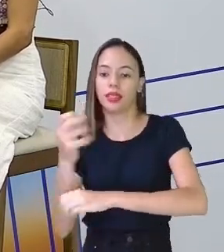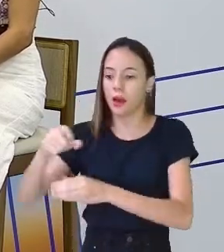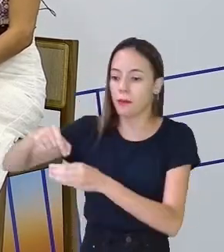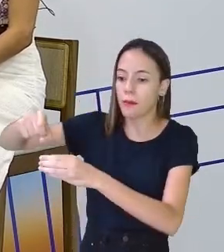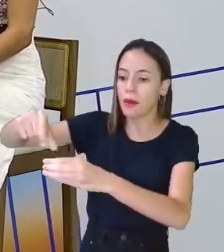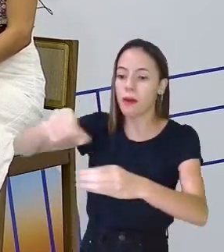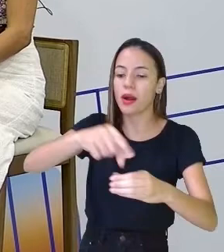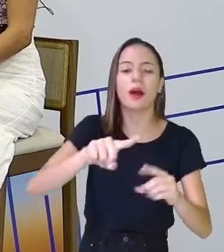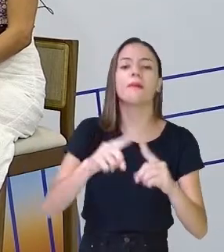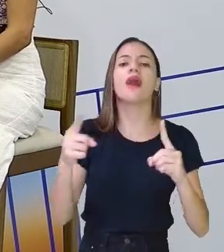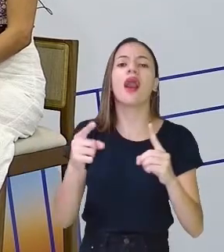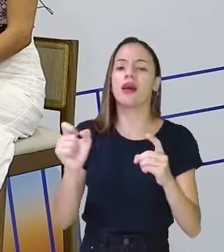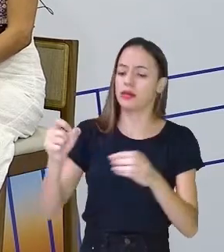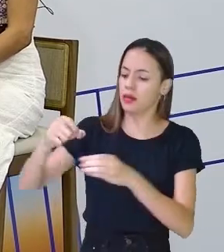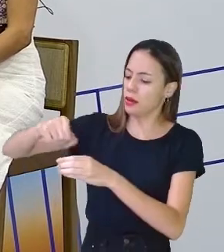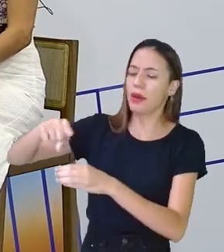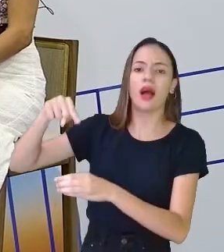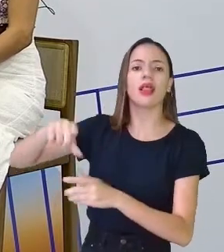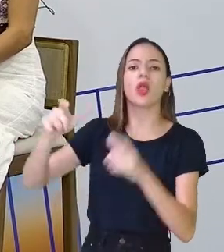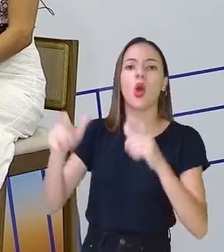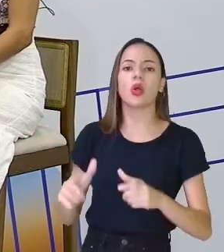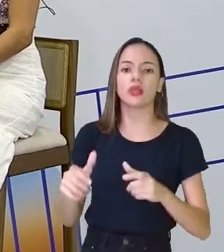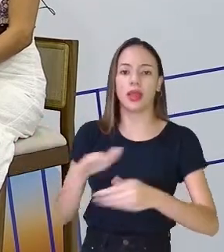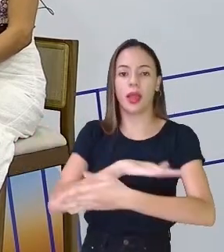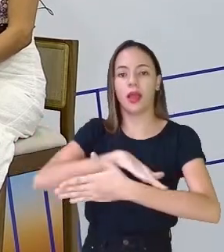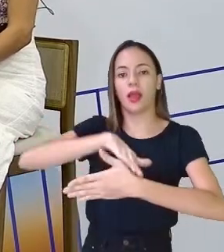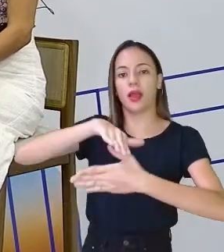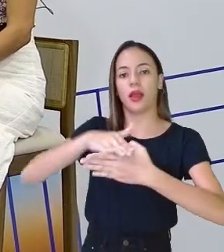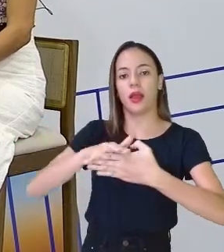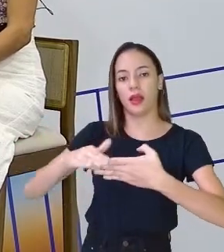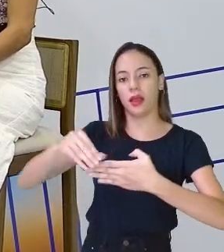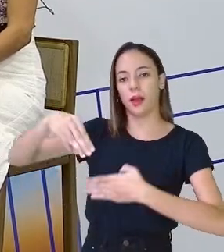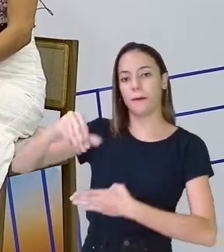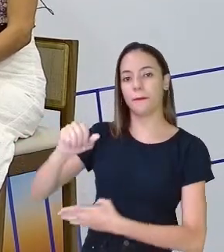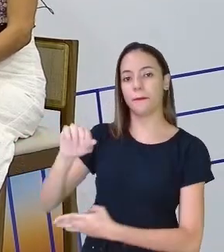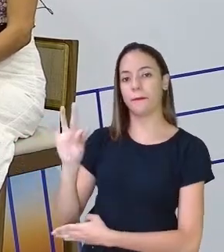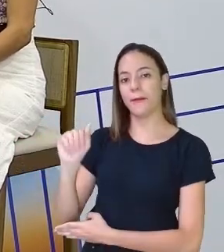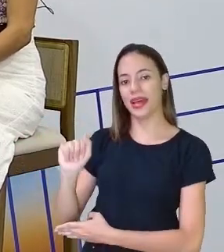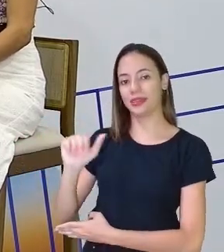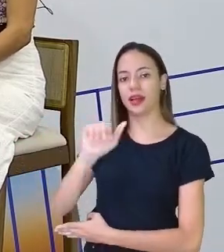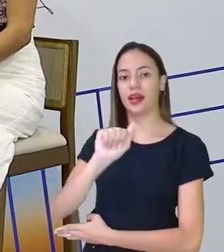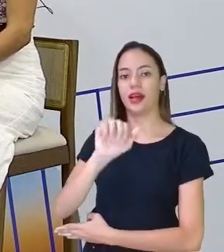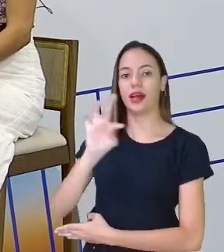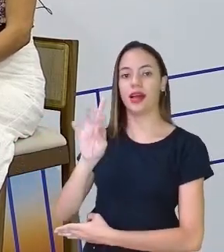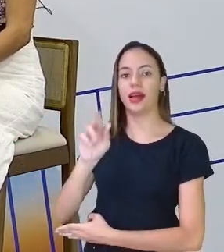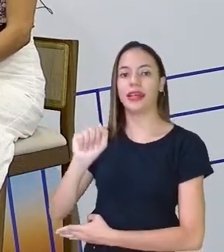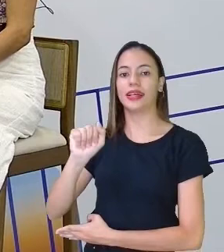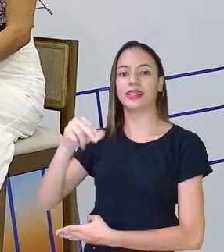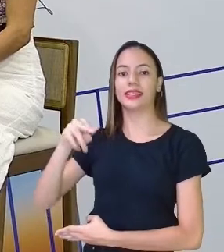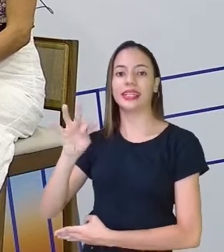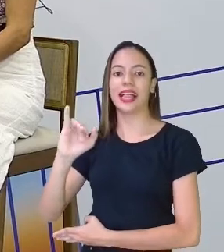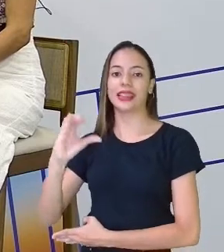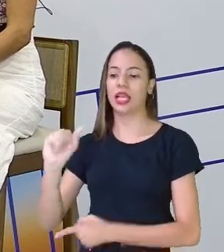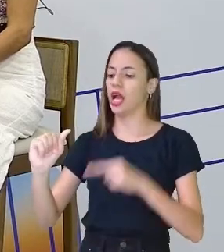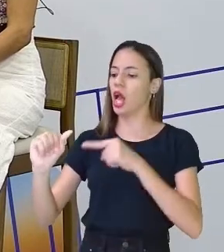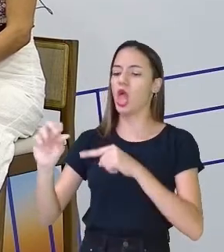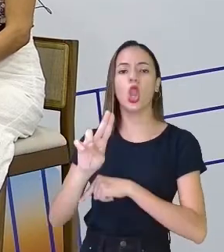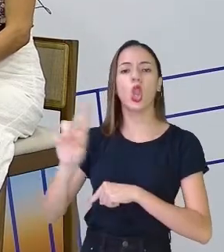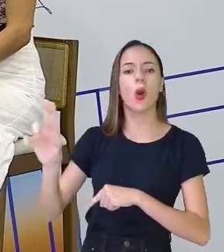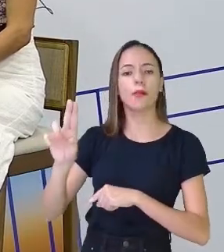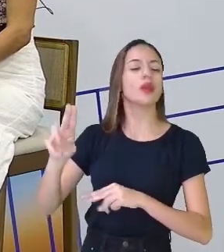Atlântica, que recebe esse nome por conta da sua proximidade com o Oceano Atlântico.